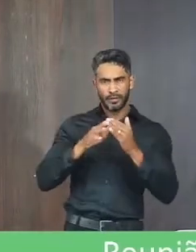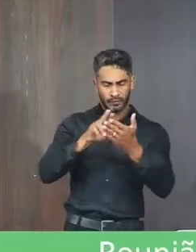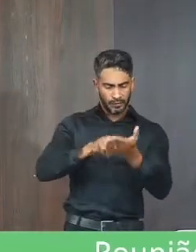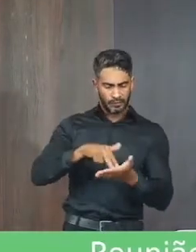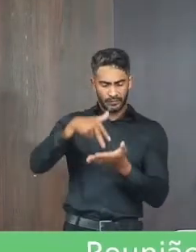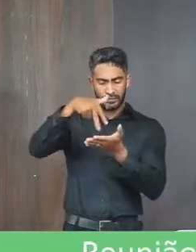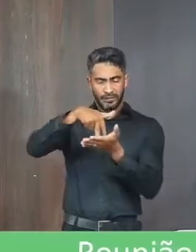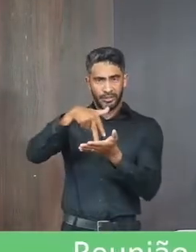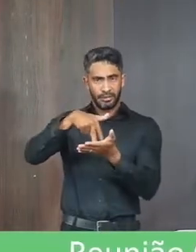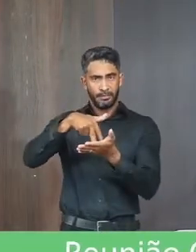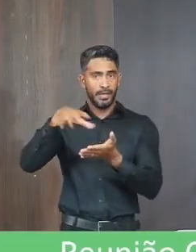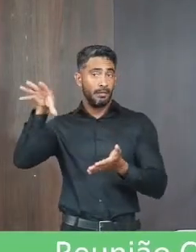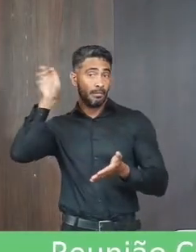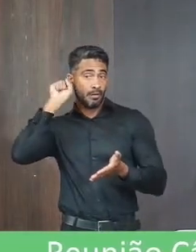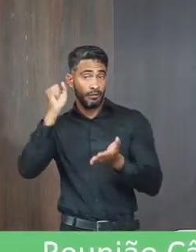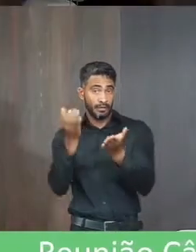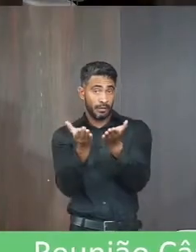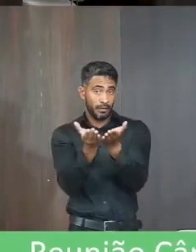de pé.